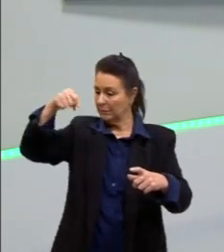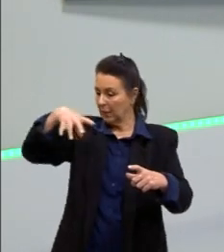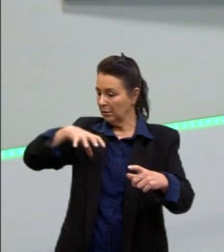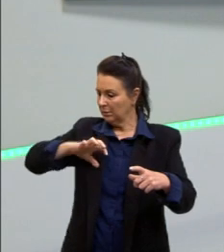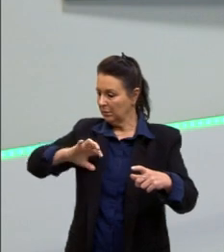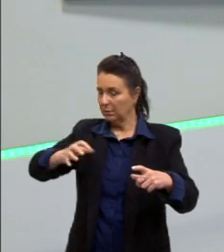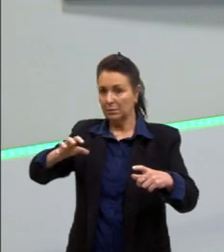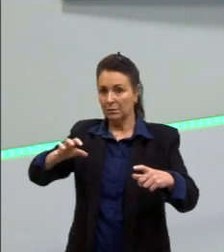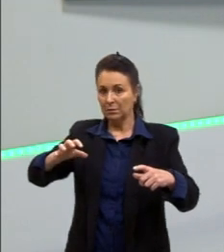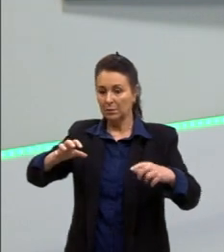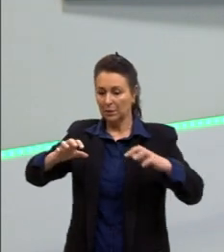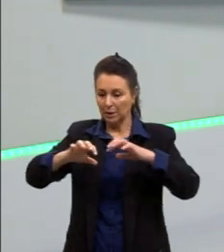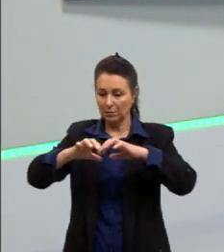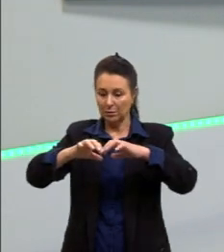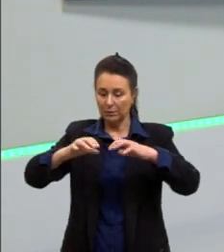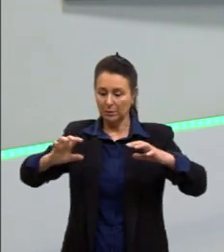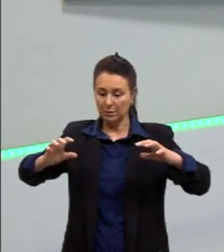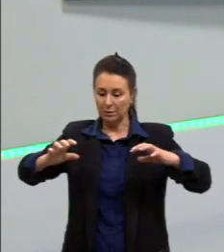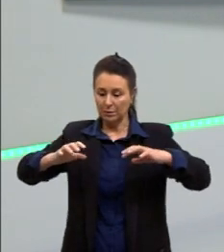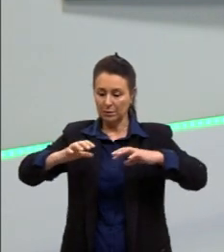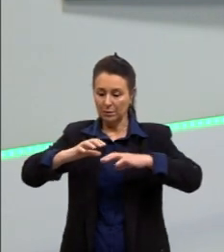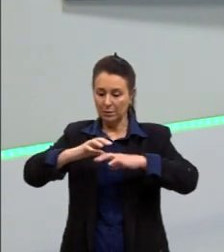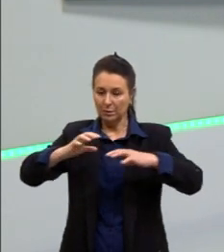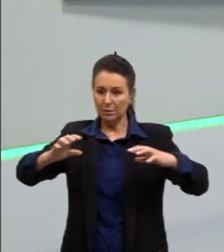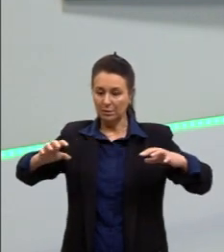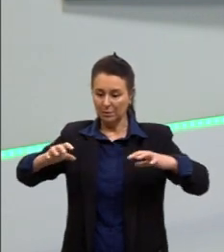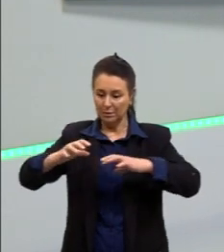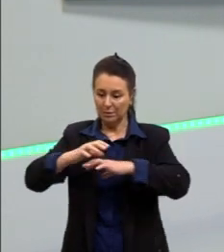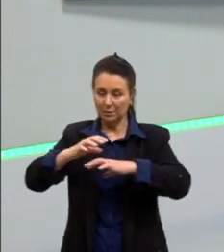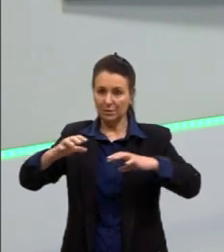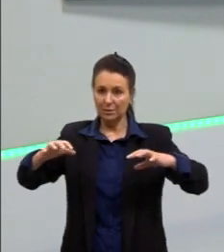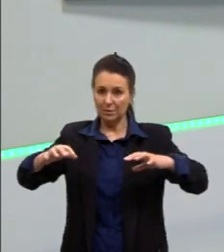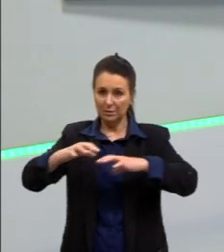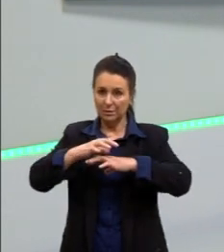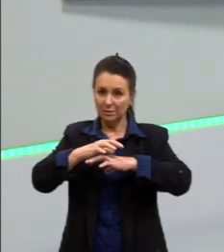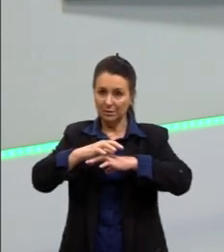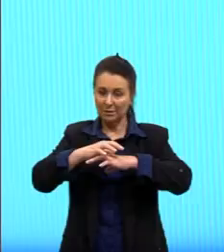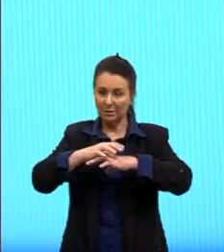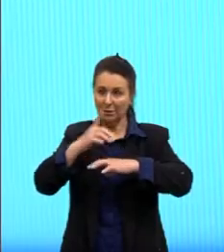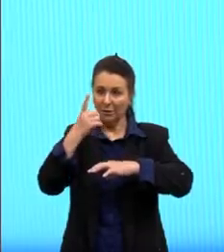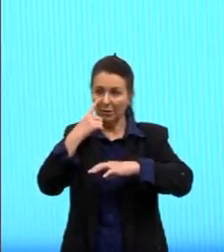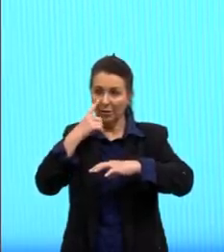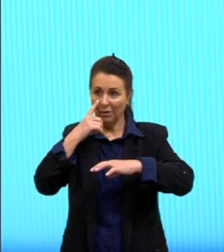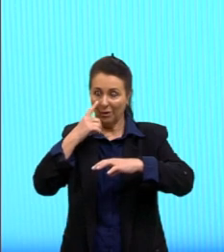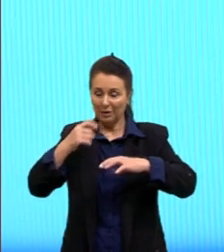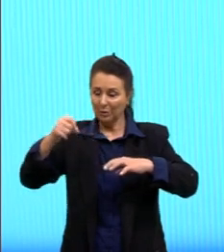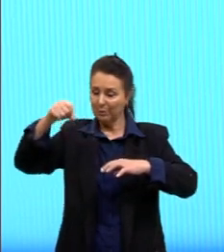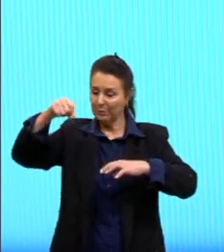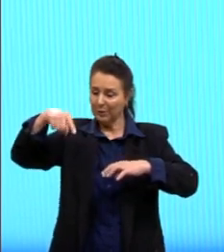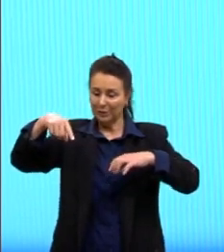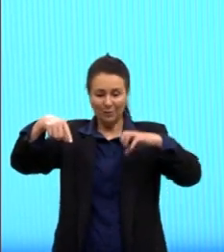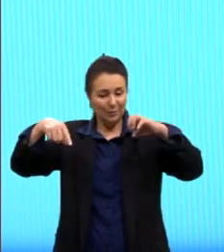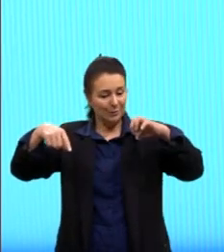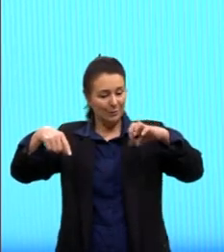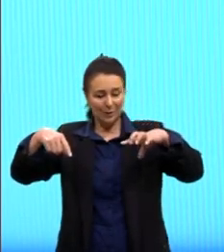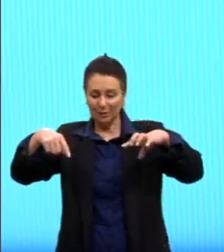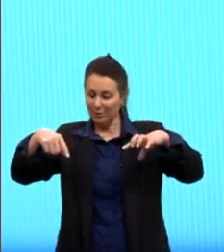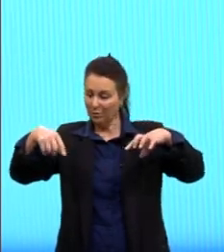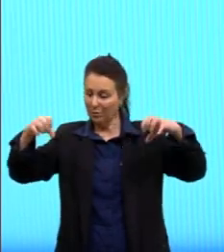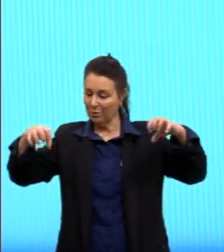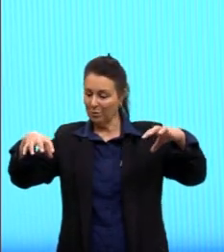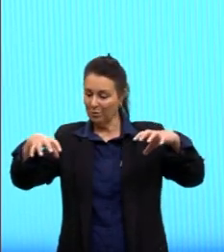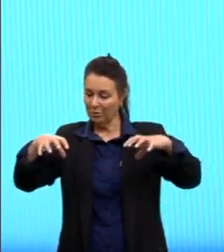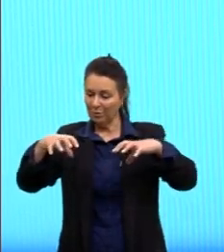estão interagindo entre si. E acontecem algumas regiões aqui, ó, diferentes, né? Onde vai haver, então, um